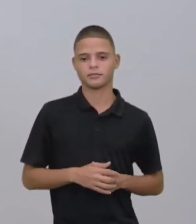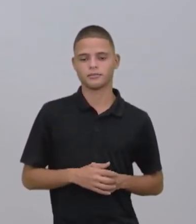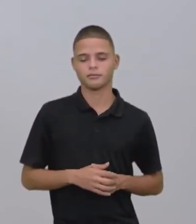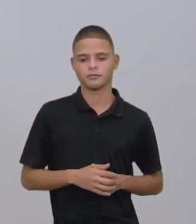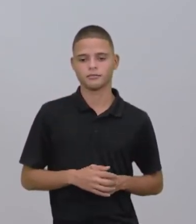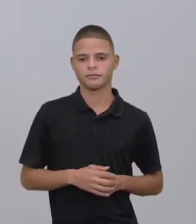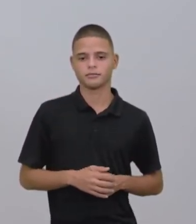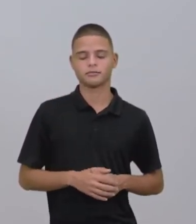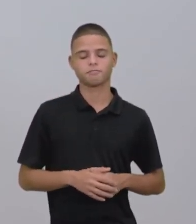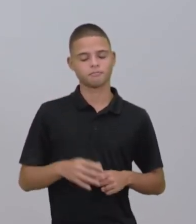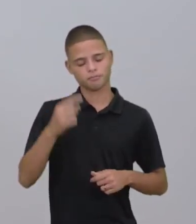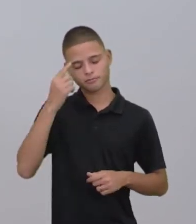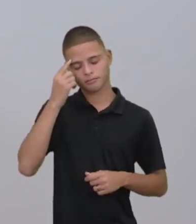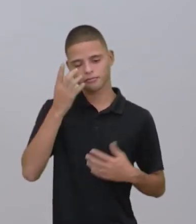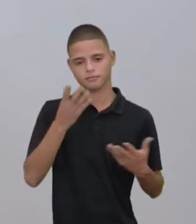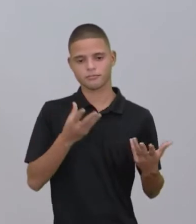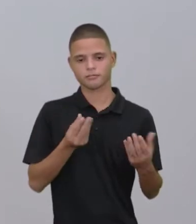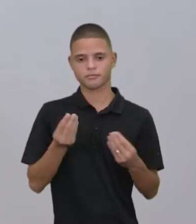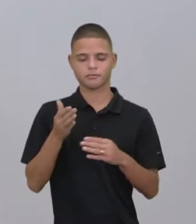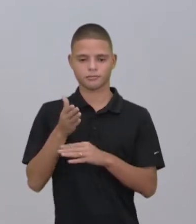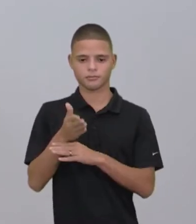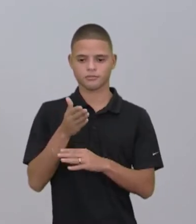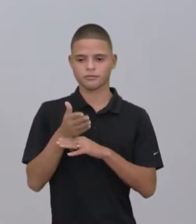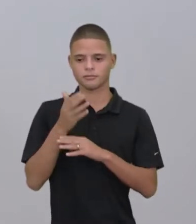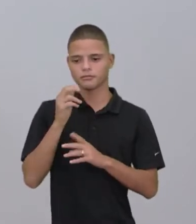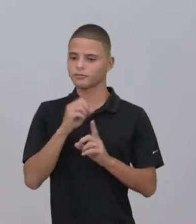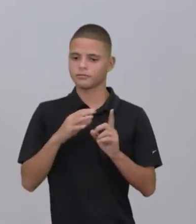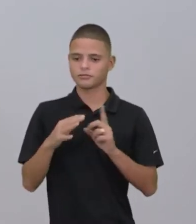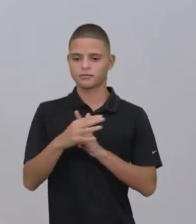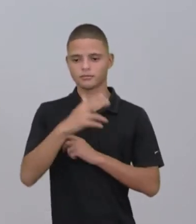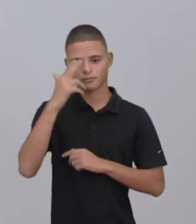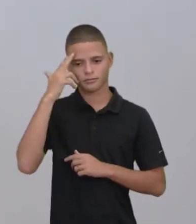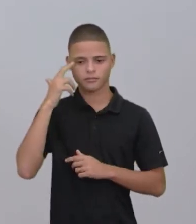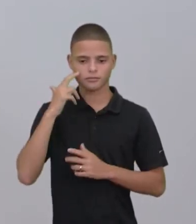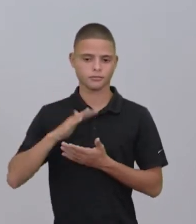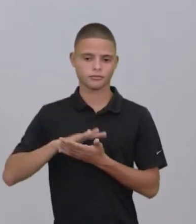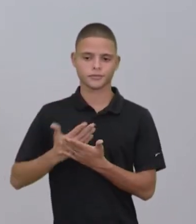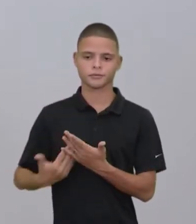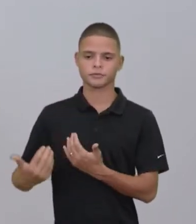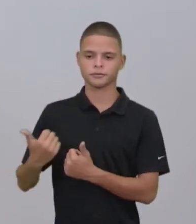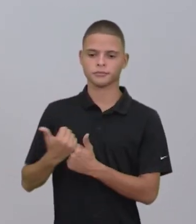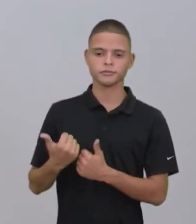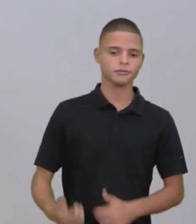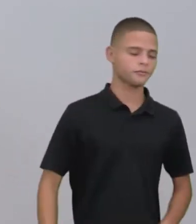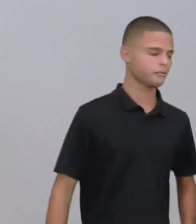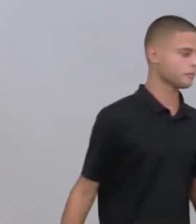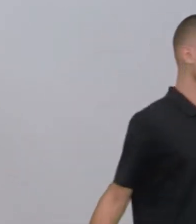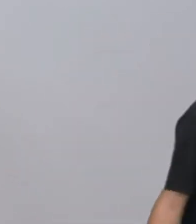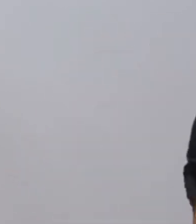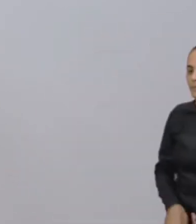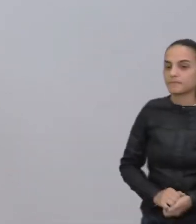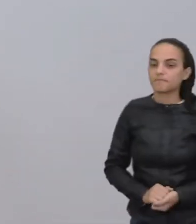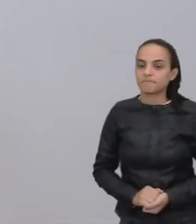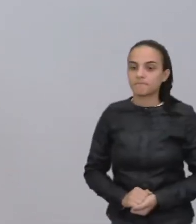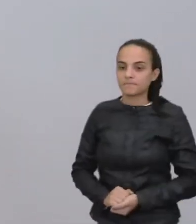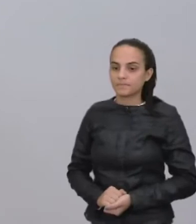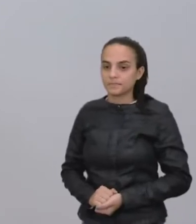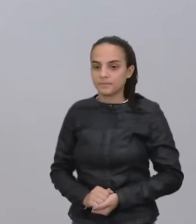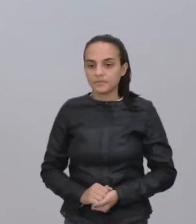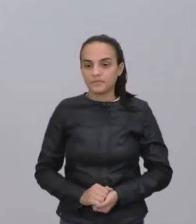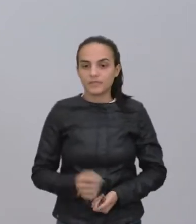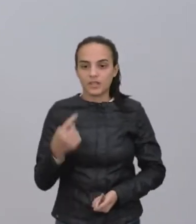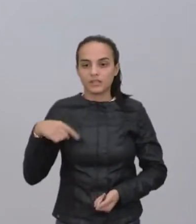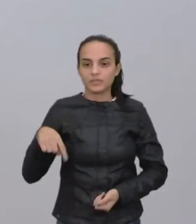nessa questão da intervenção sociocultural, né? Como que nós, seres humanos, por exemplo, a gente pode